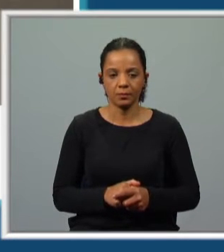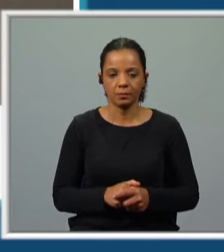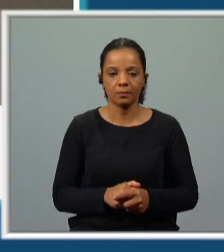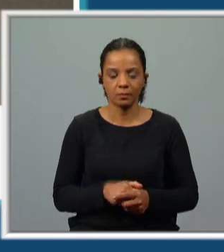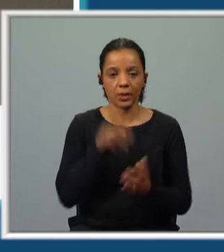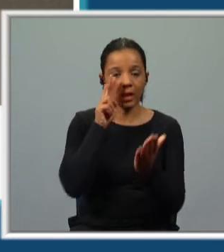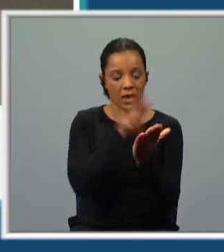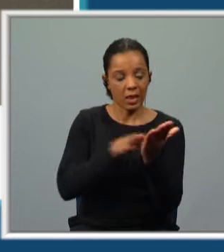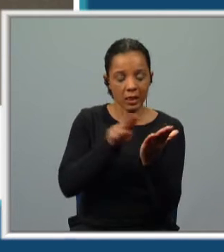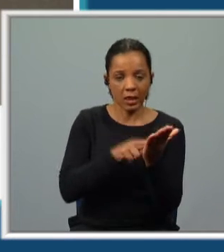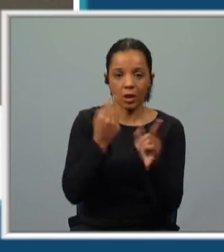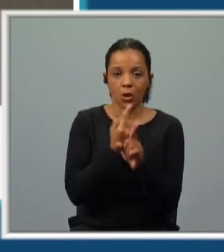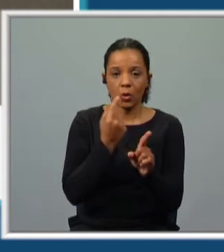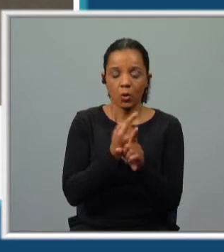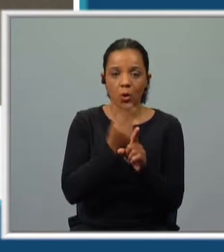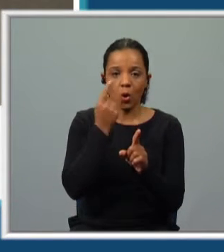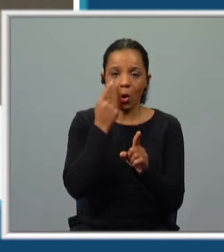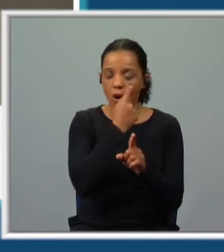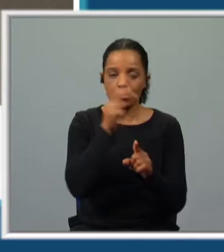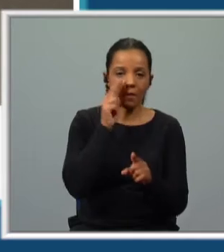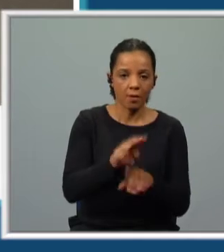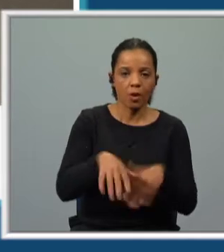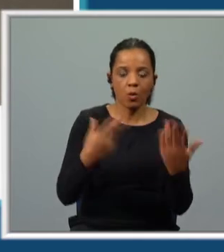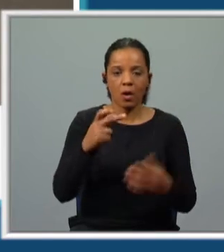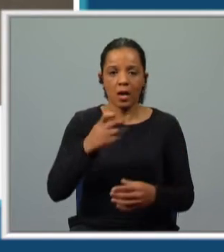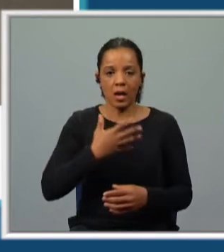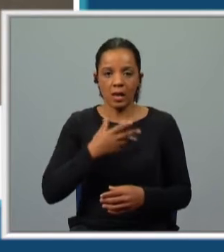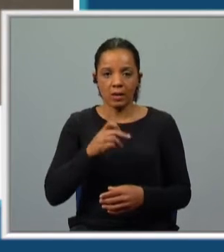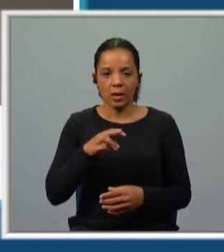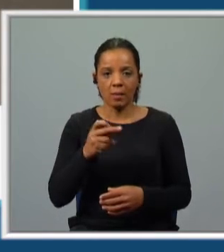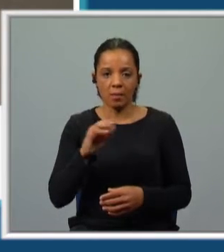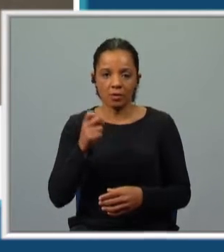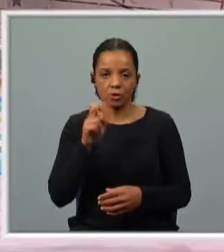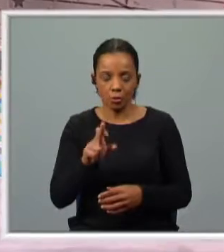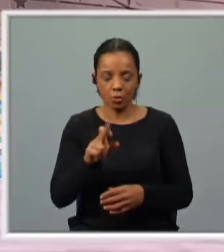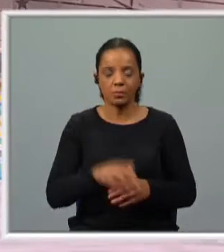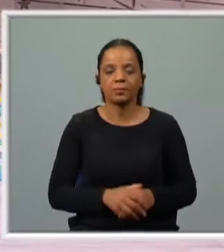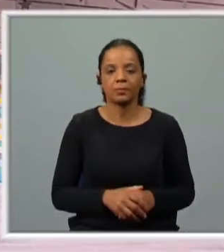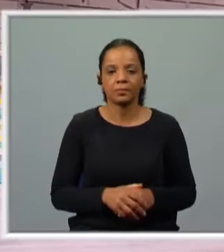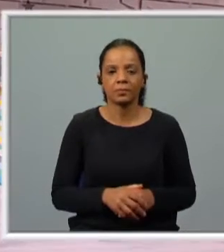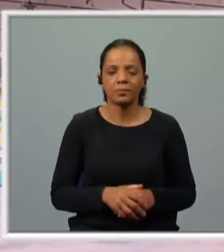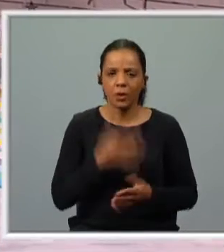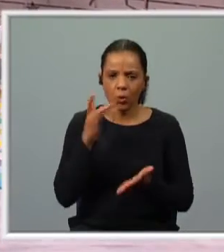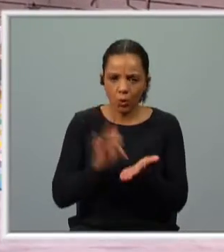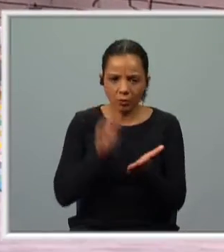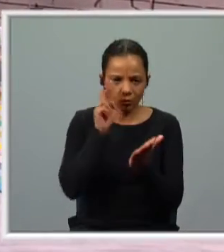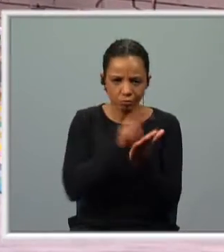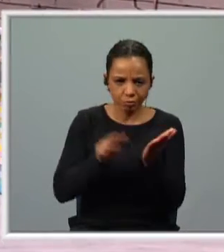Lê Aquilo que os olhos veem ou Adam Astor, de Manuel António Pina. Já leste a obra?